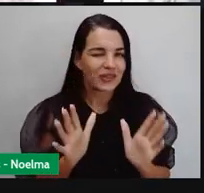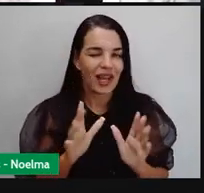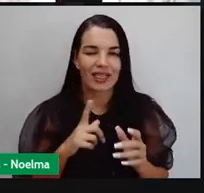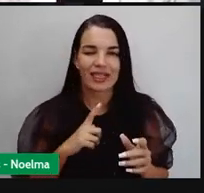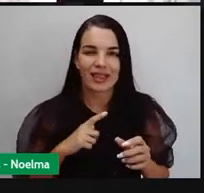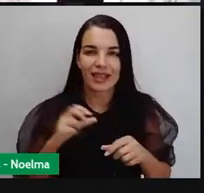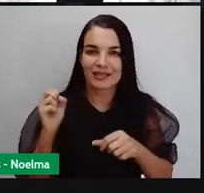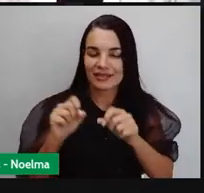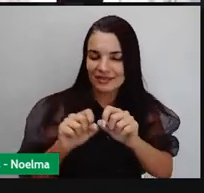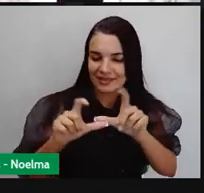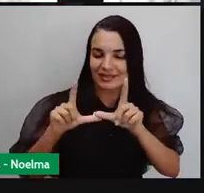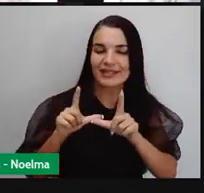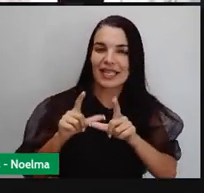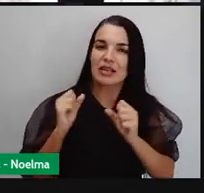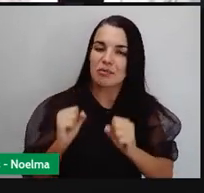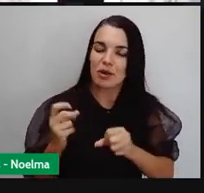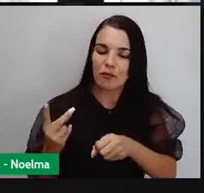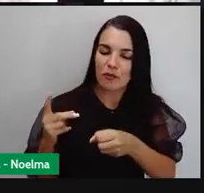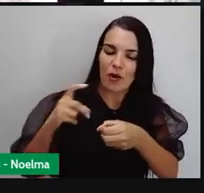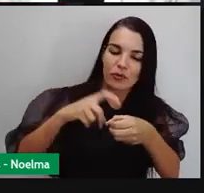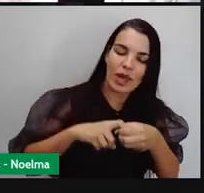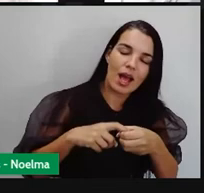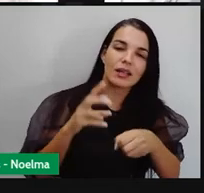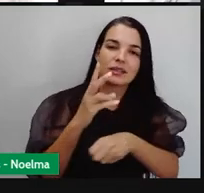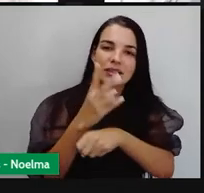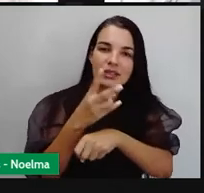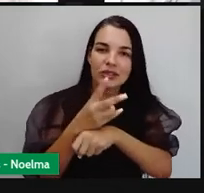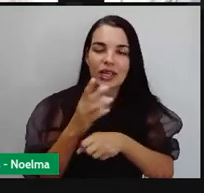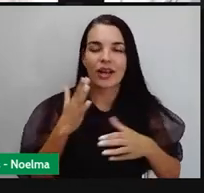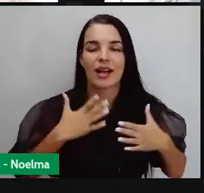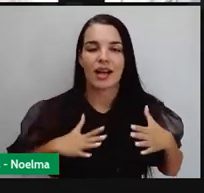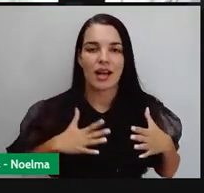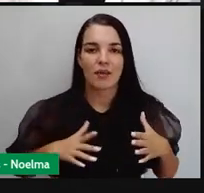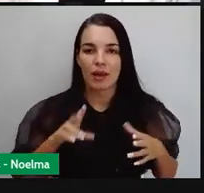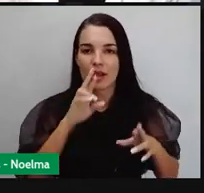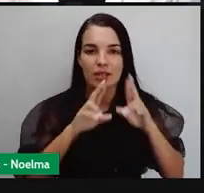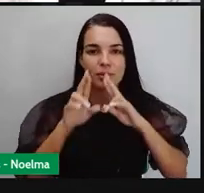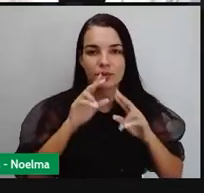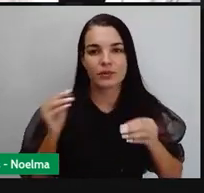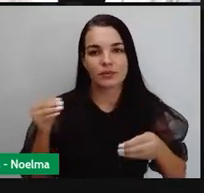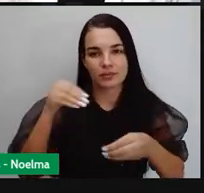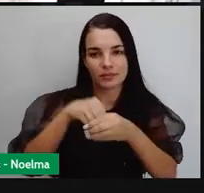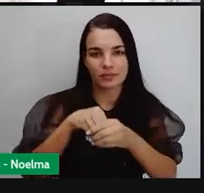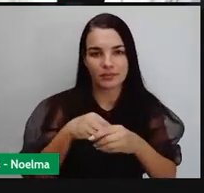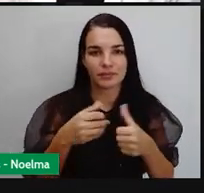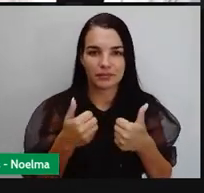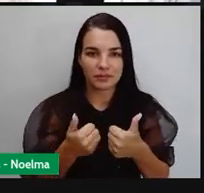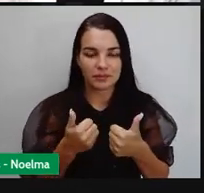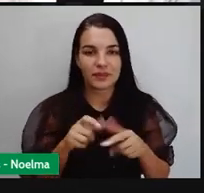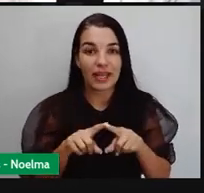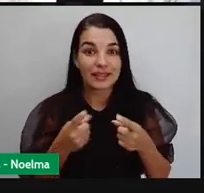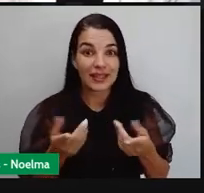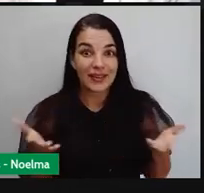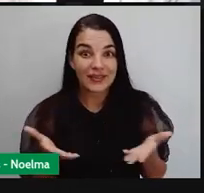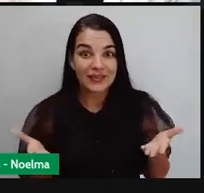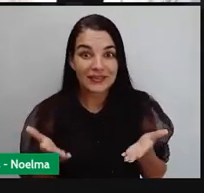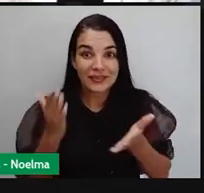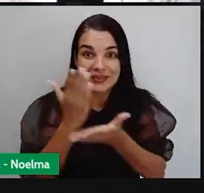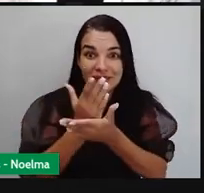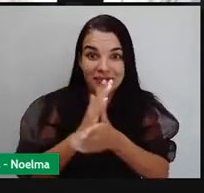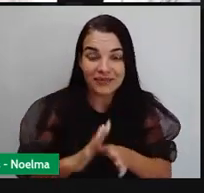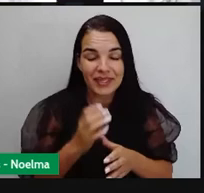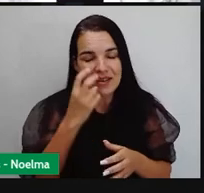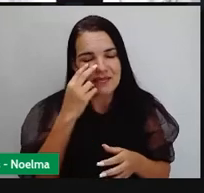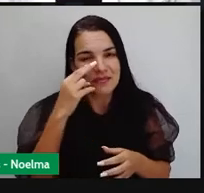votar, votar, assistir com calma e toda a resposta vai estar lá. Então é isso, minha gente. É muito bom